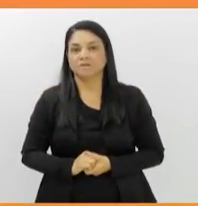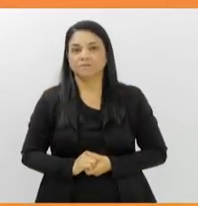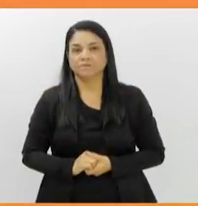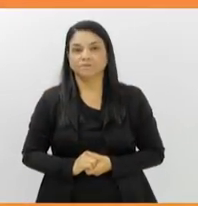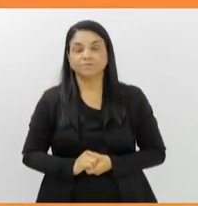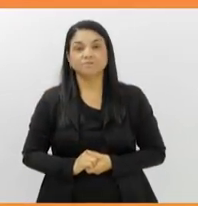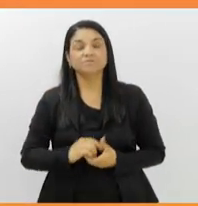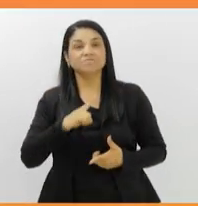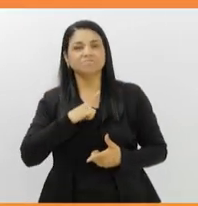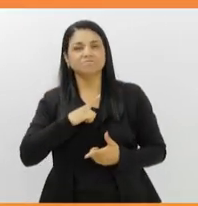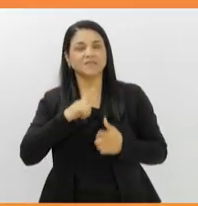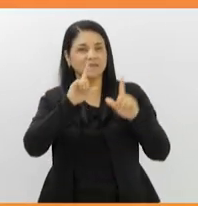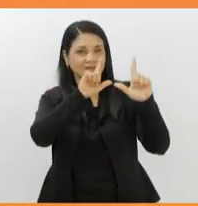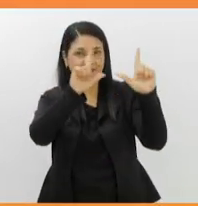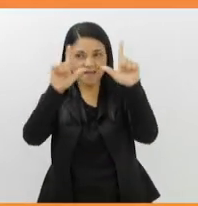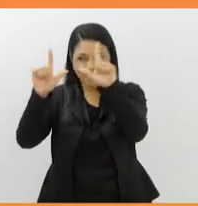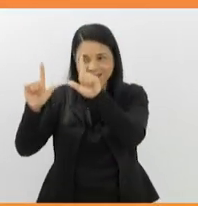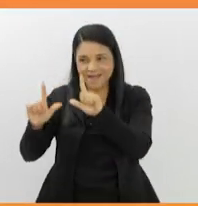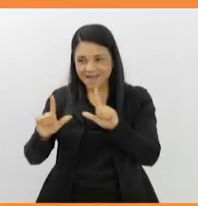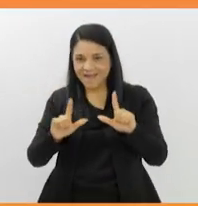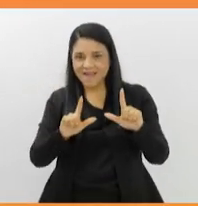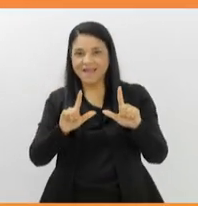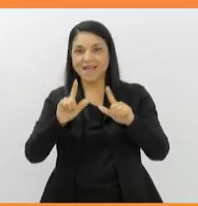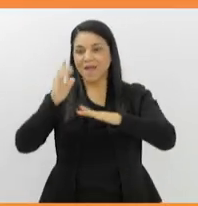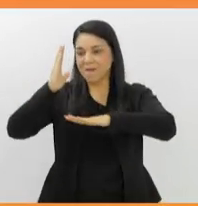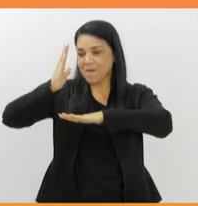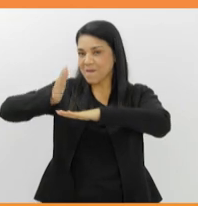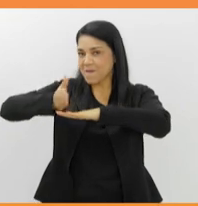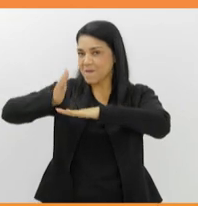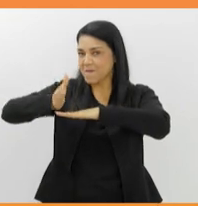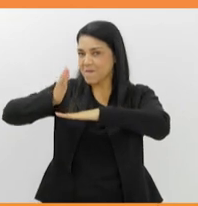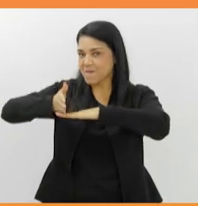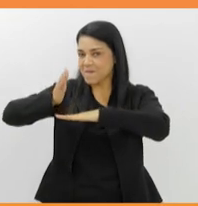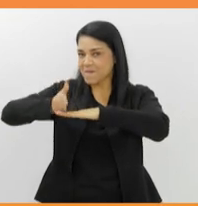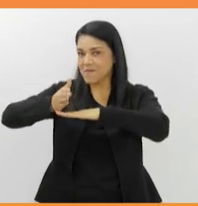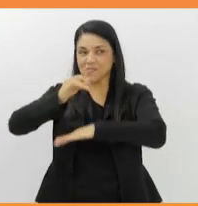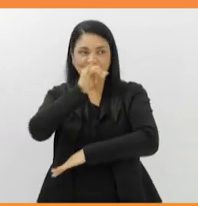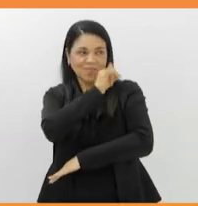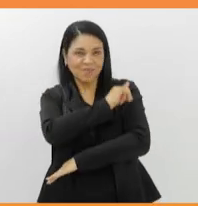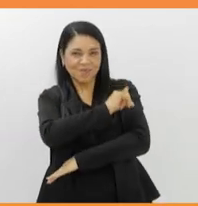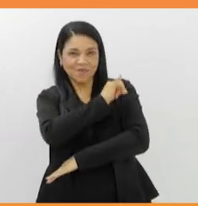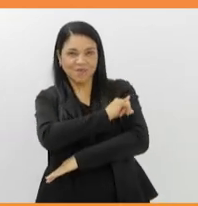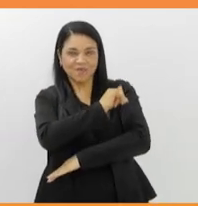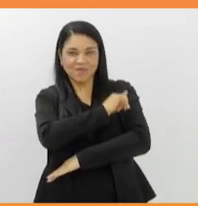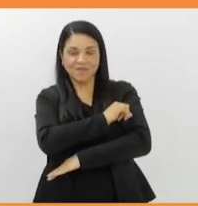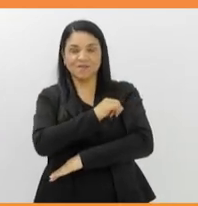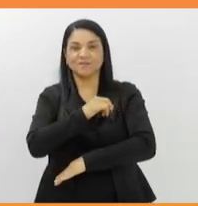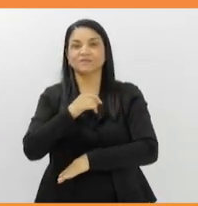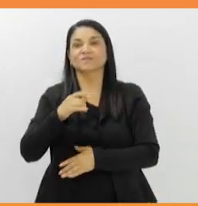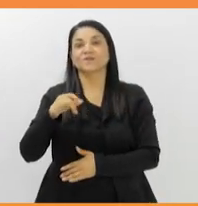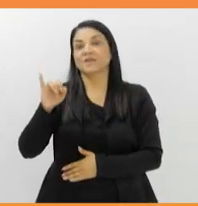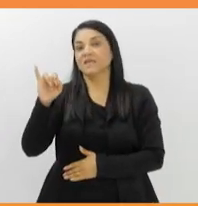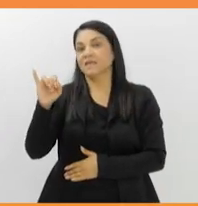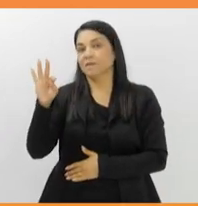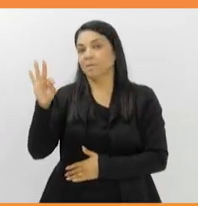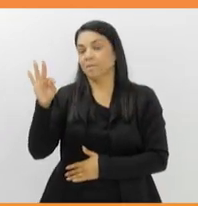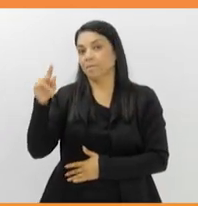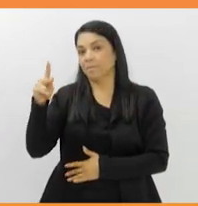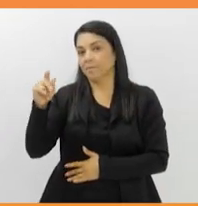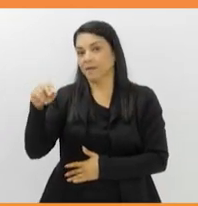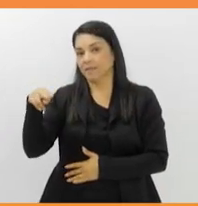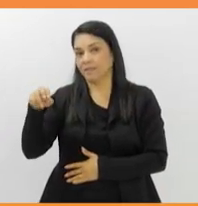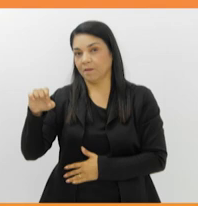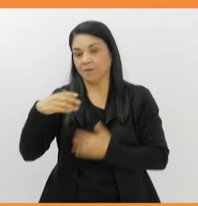Uma das galerias precursoras do modernismo no Rio de Janeiro, a Galeria de Arte Ipanema, inaugura nesta